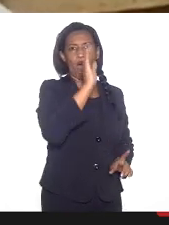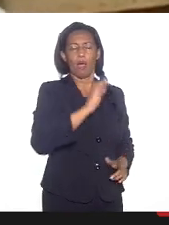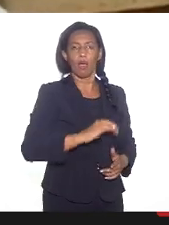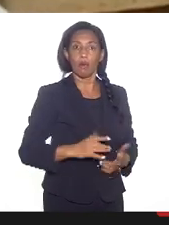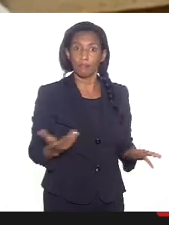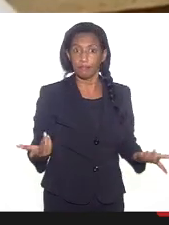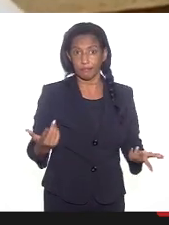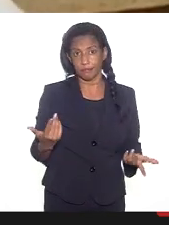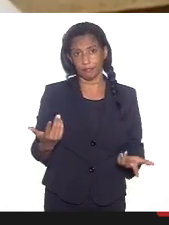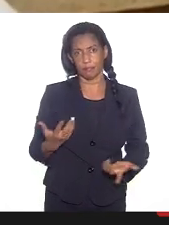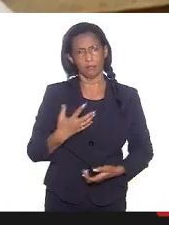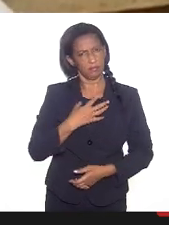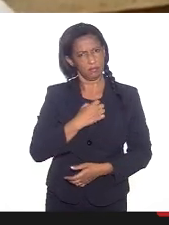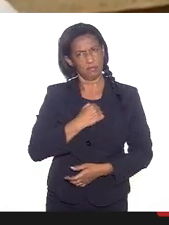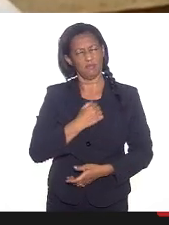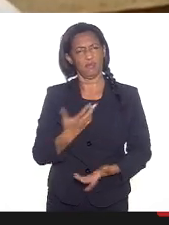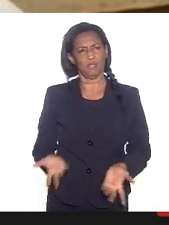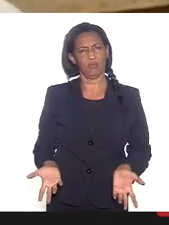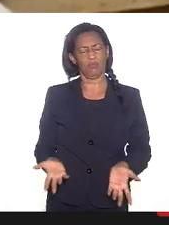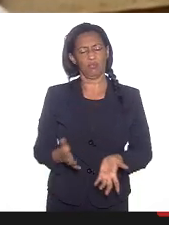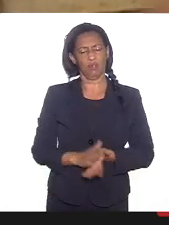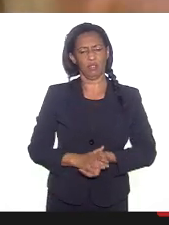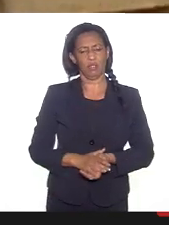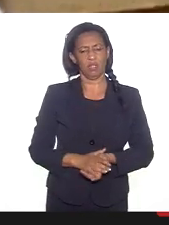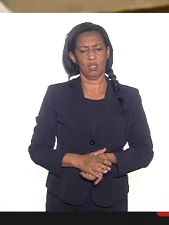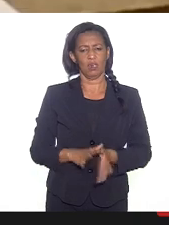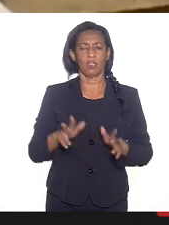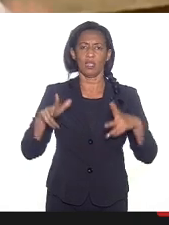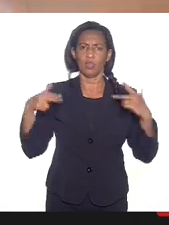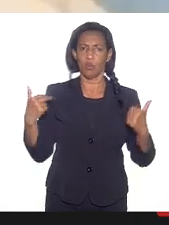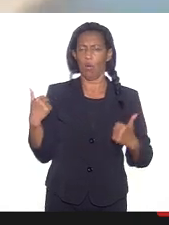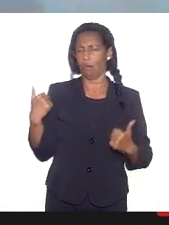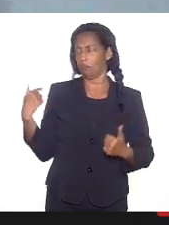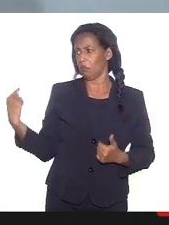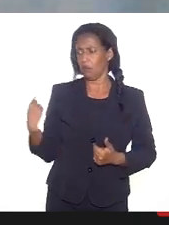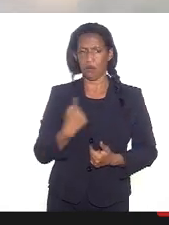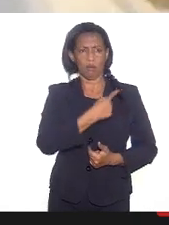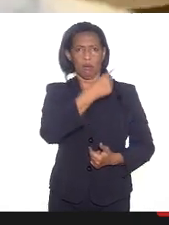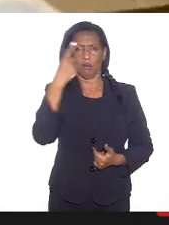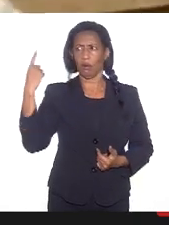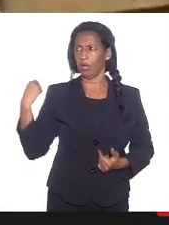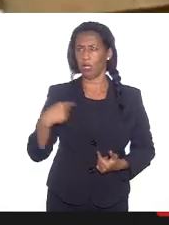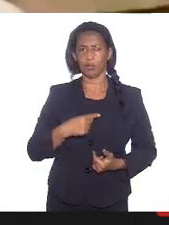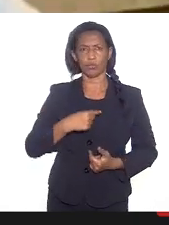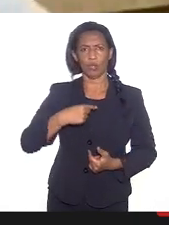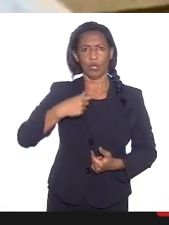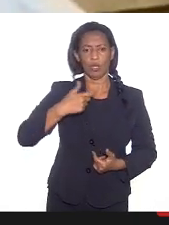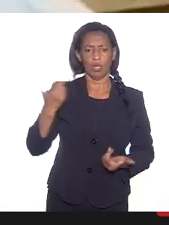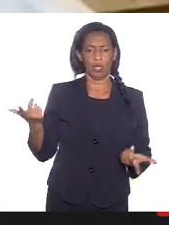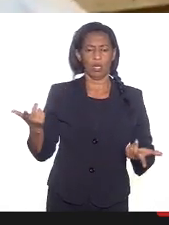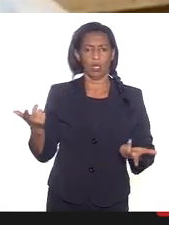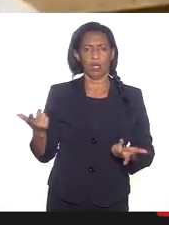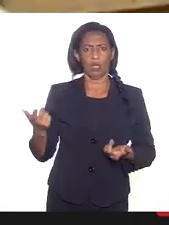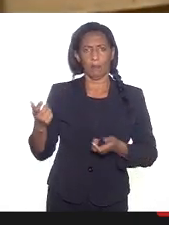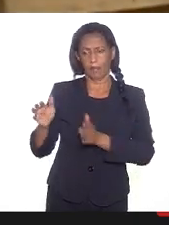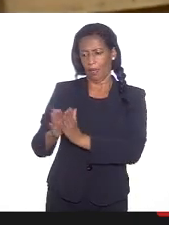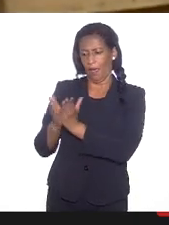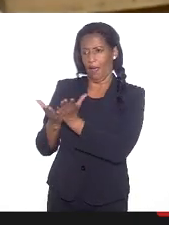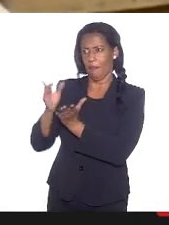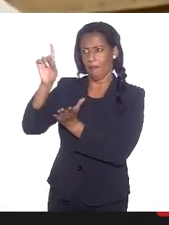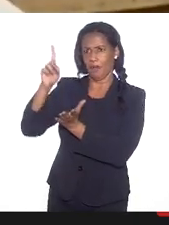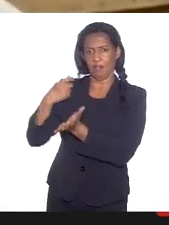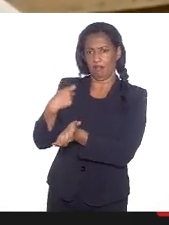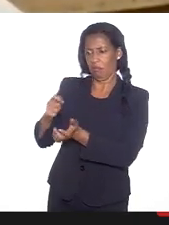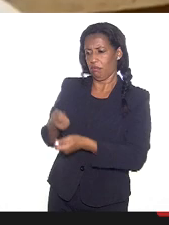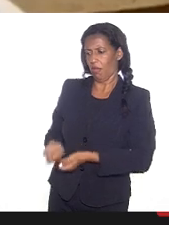magoa, magoa, evidente, seria o caso de nós e que pegasse e rasgasse ou botasse fogo numa bíblia. Então,